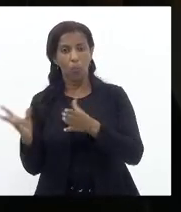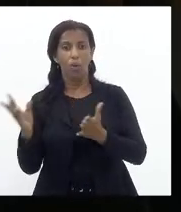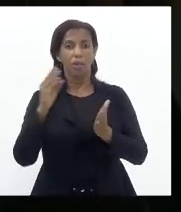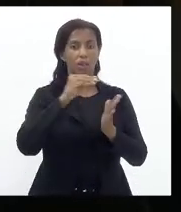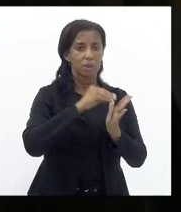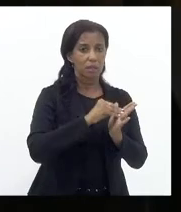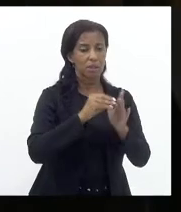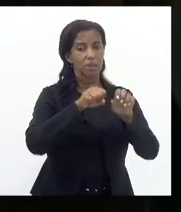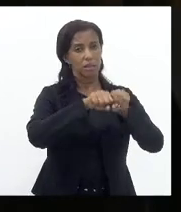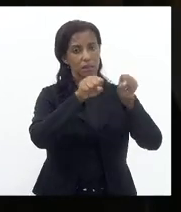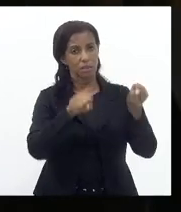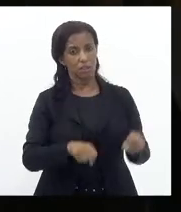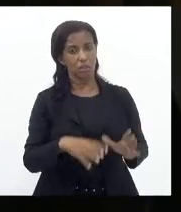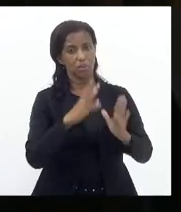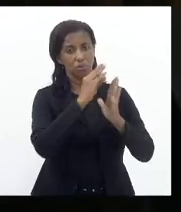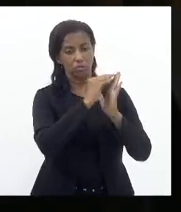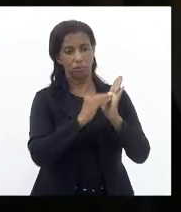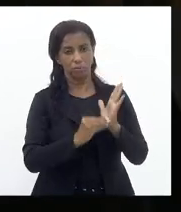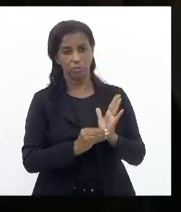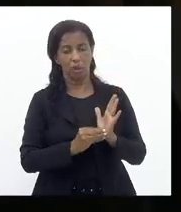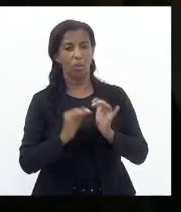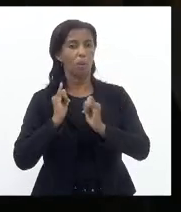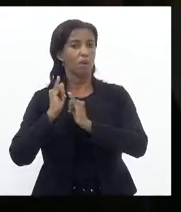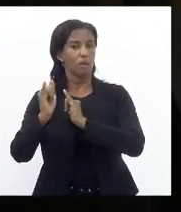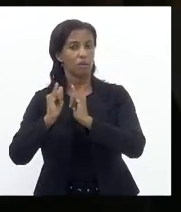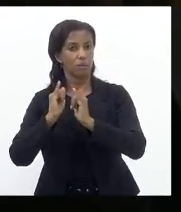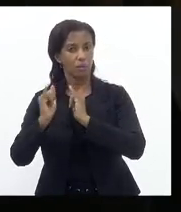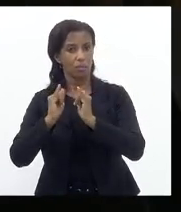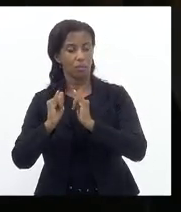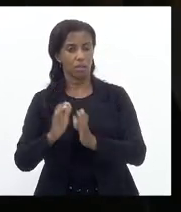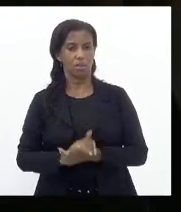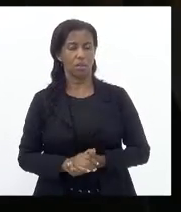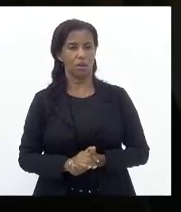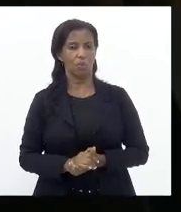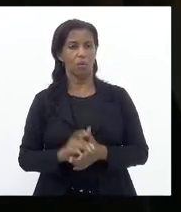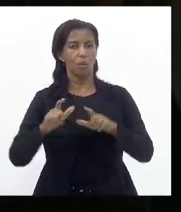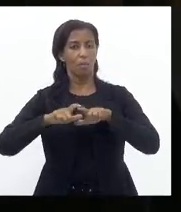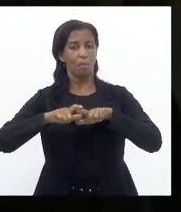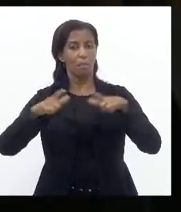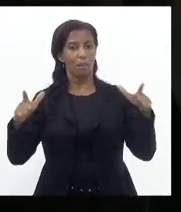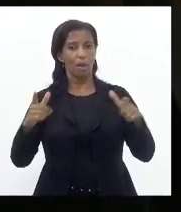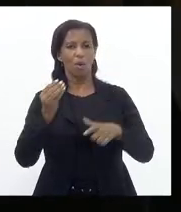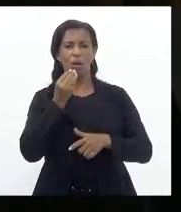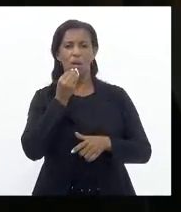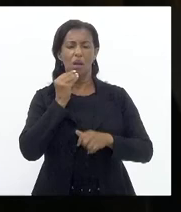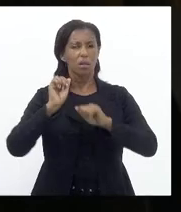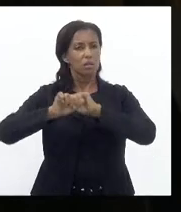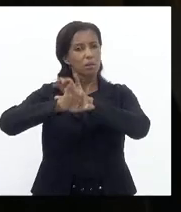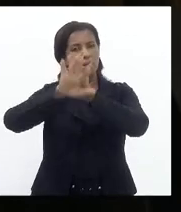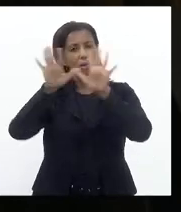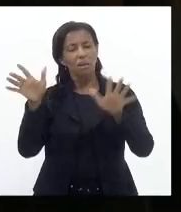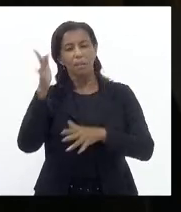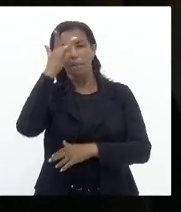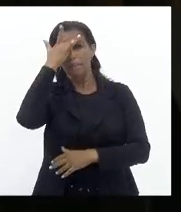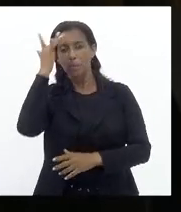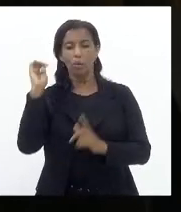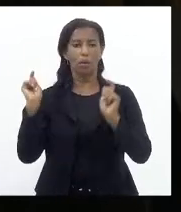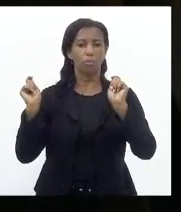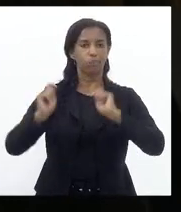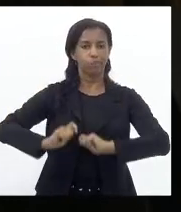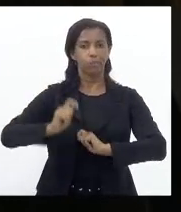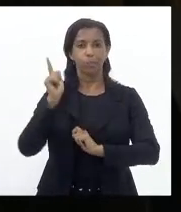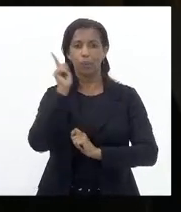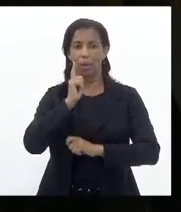Nesse sistema De agendamento Uma informação Com uma maior Transparência Para que a pessoa Pudesse